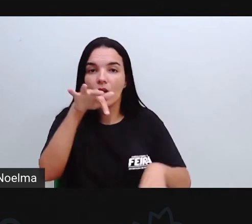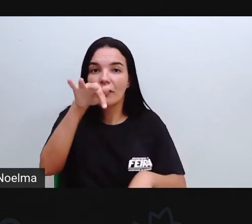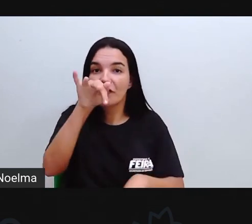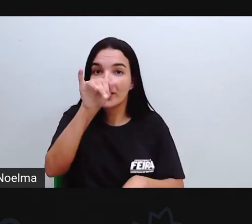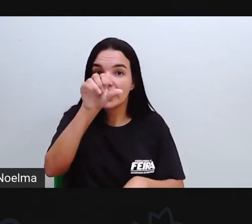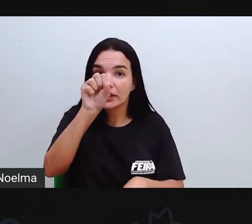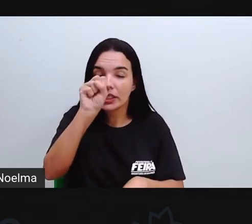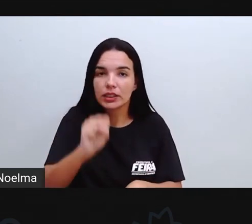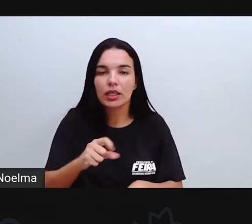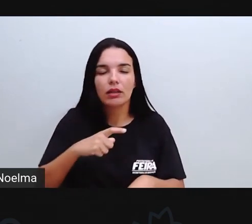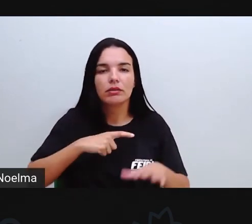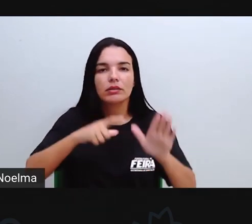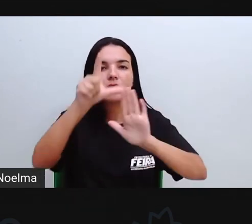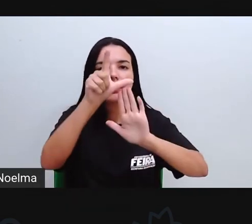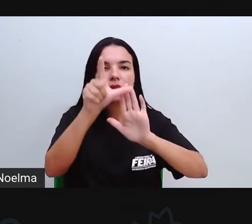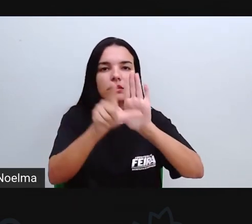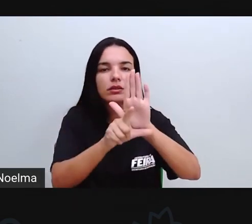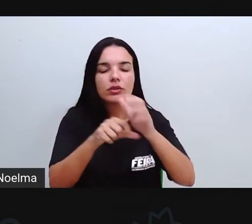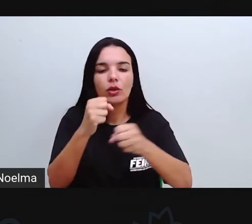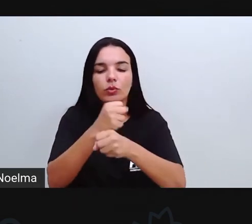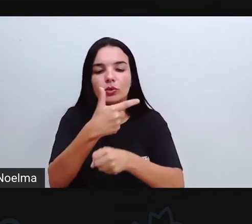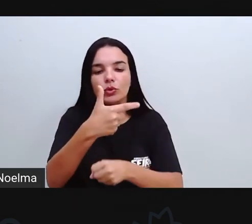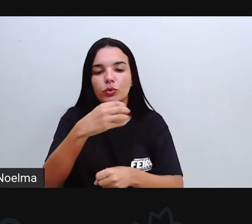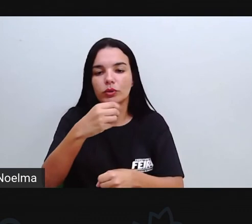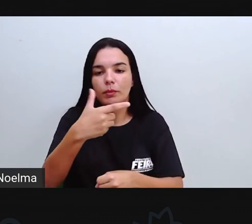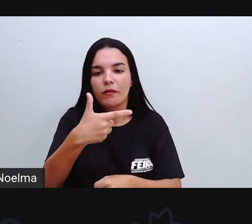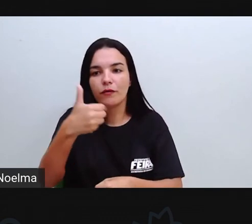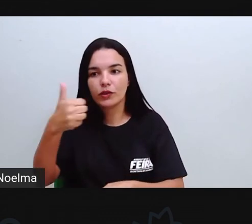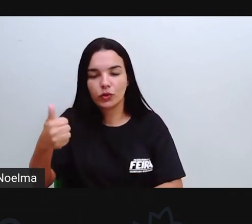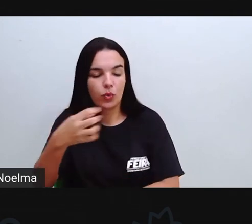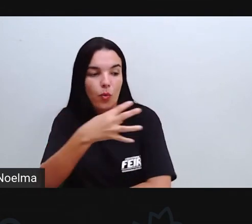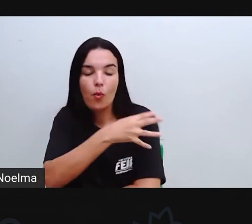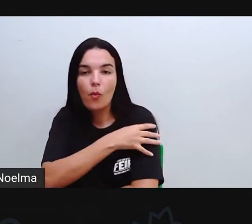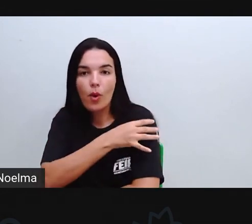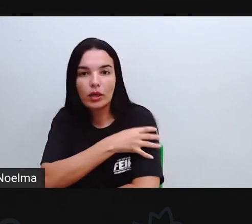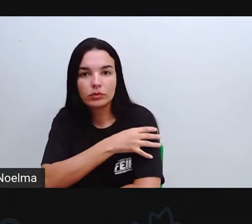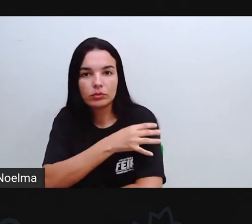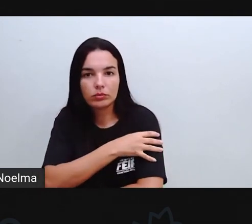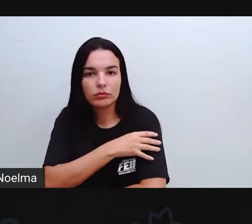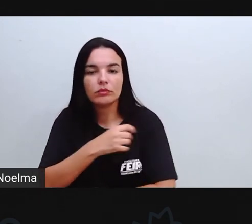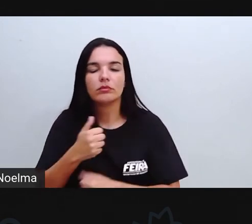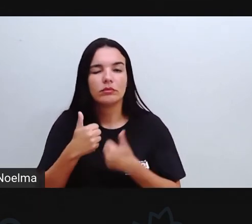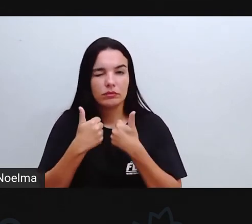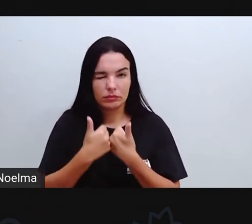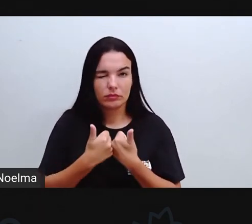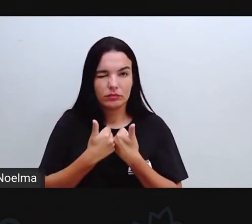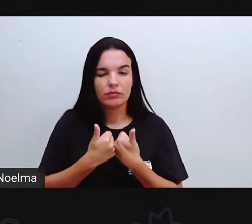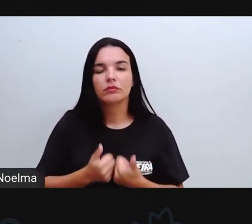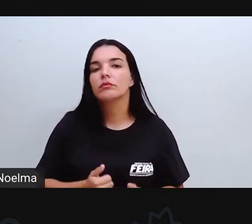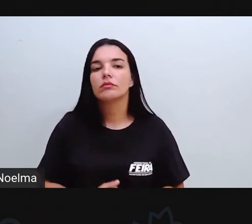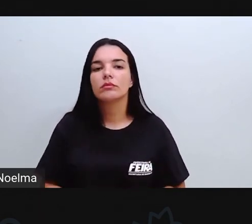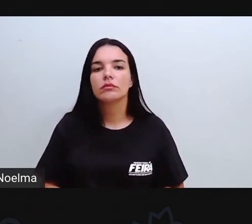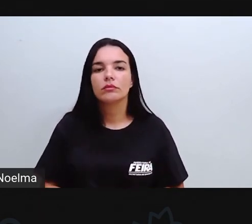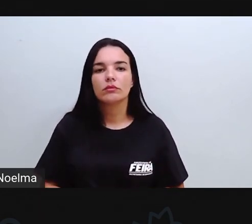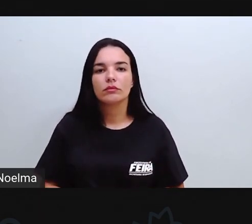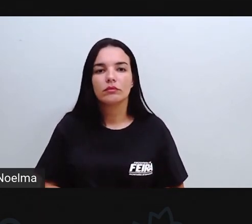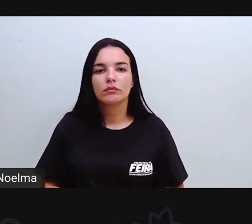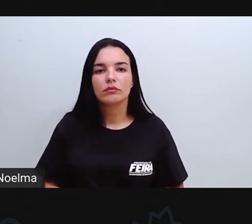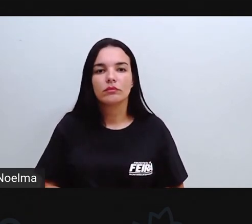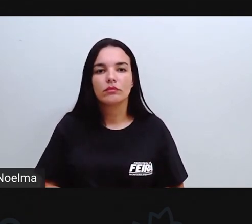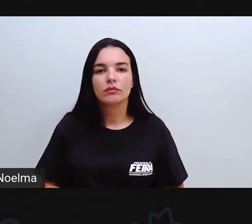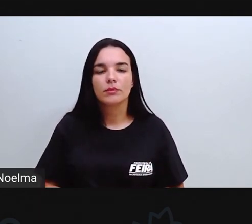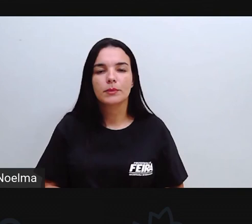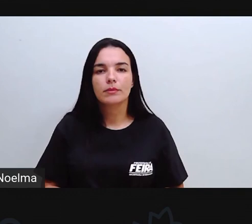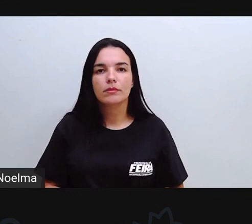na playlist do ano letivo 2021, do quarto ano, certo? Playlist do quarto ano,